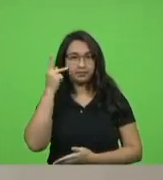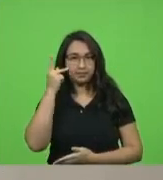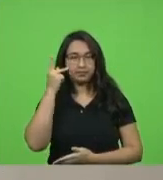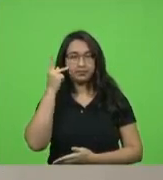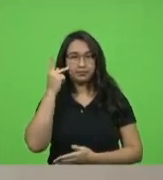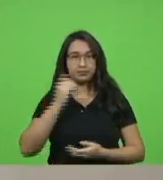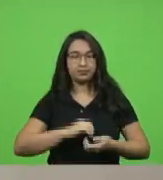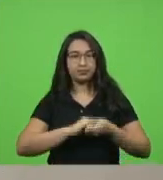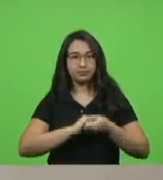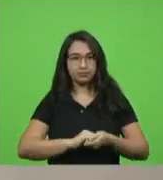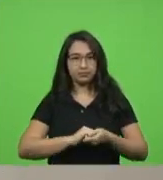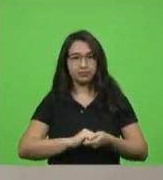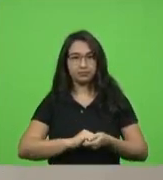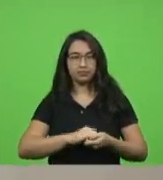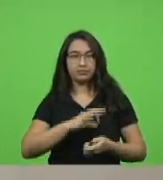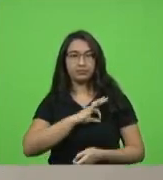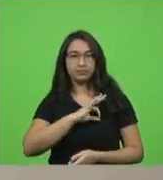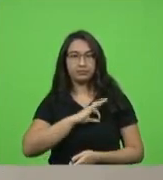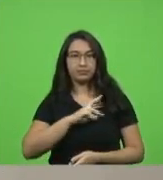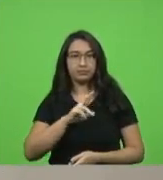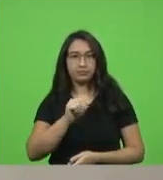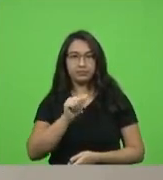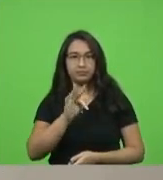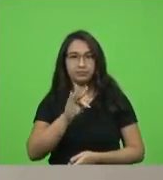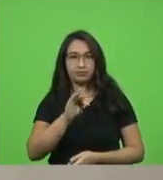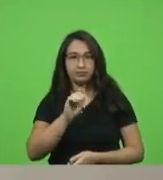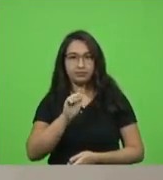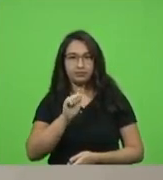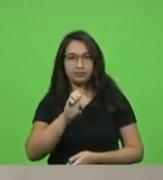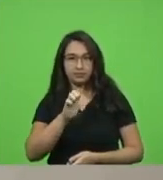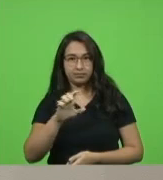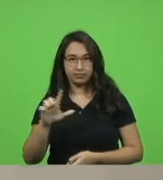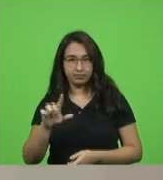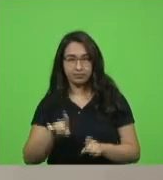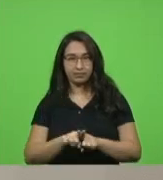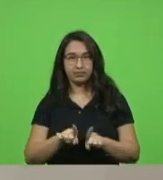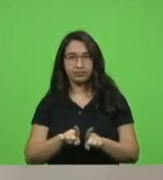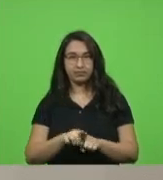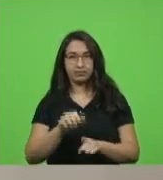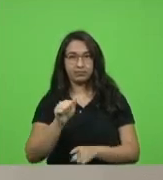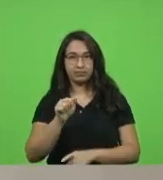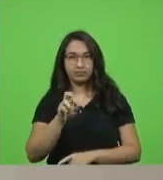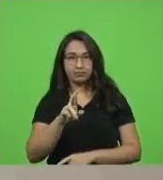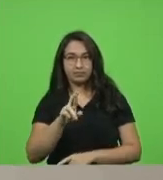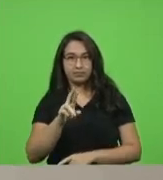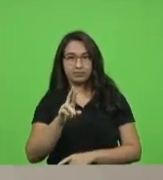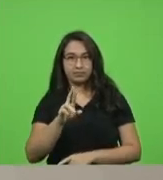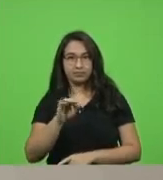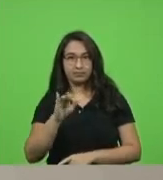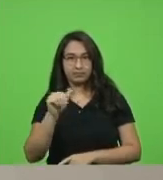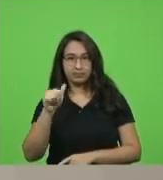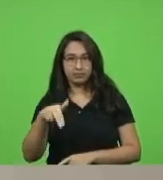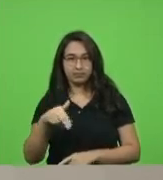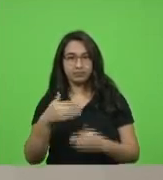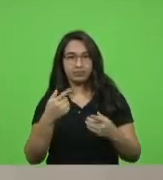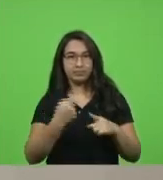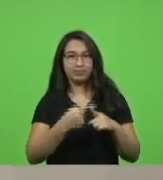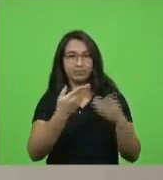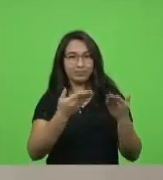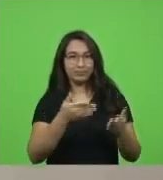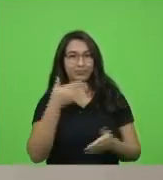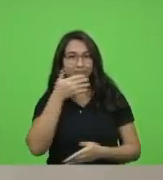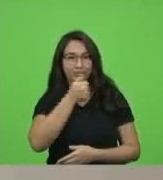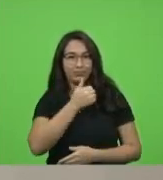militares Rafael Correia Luz e Adrian Pedroso Nunes pelo ato de bravura ao salvar a vida de mulher que tentou cometer suicídio na cidade de